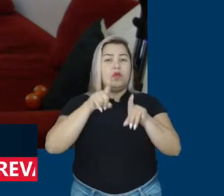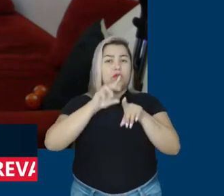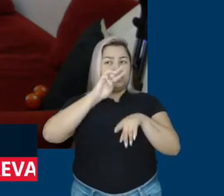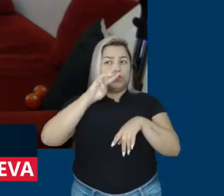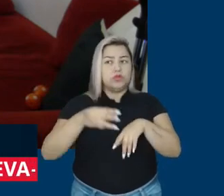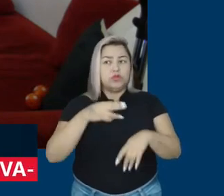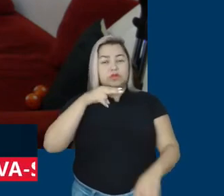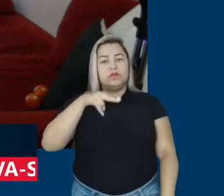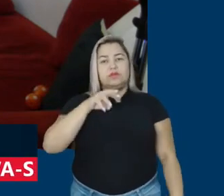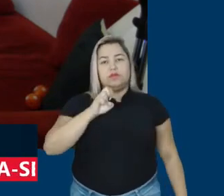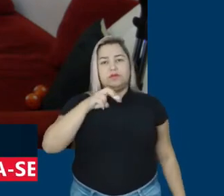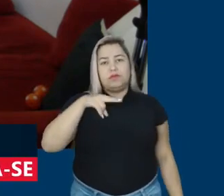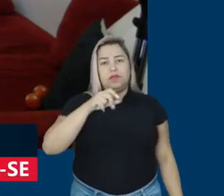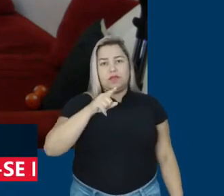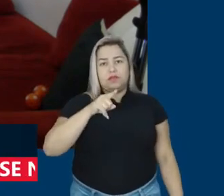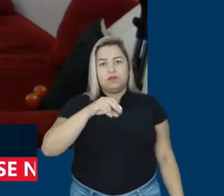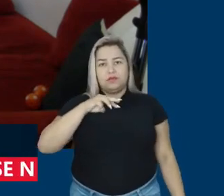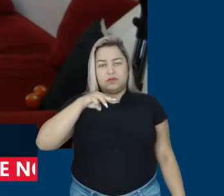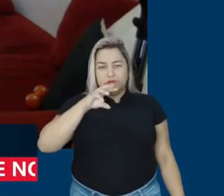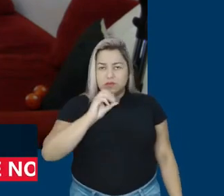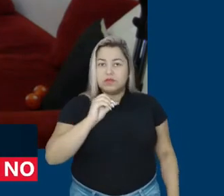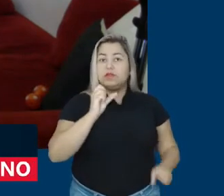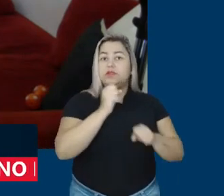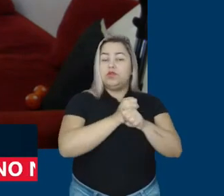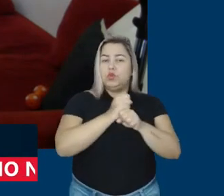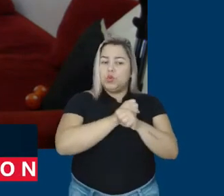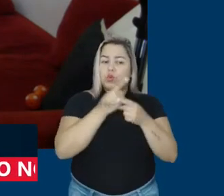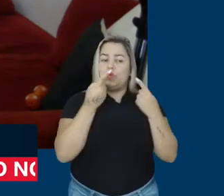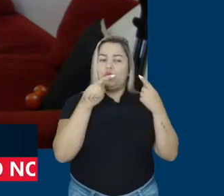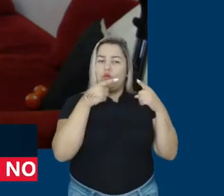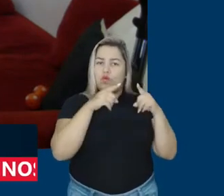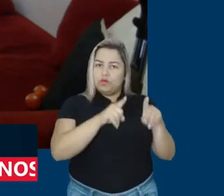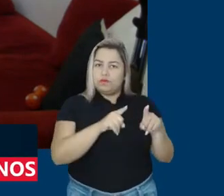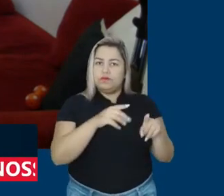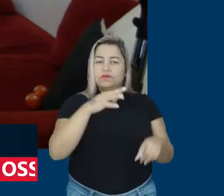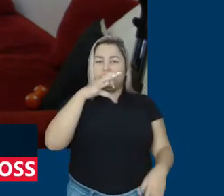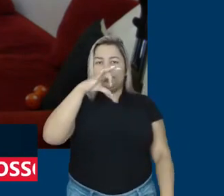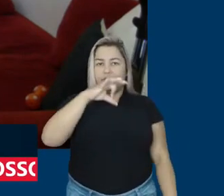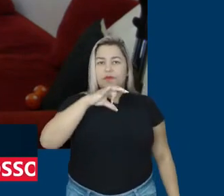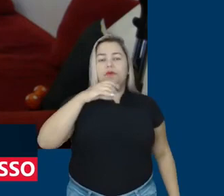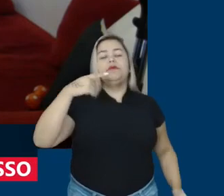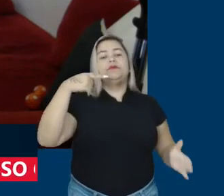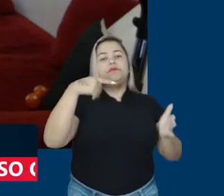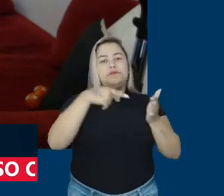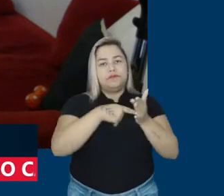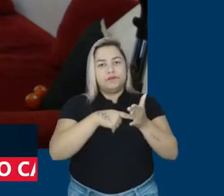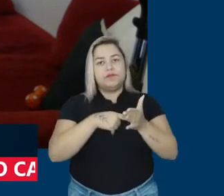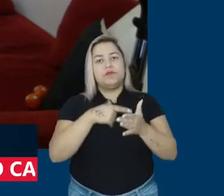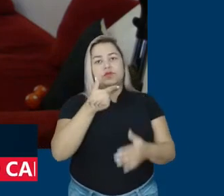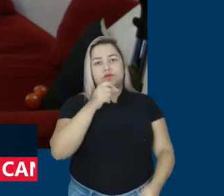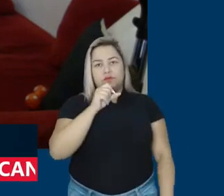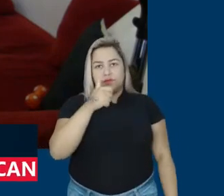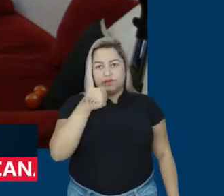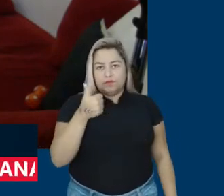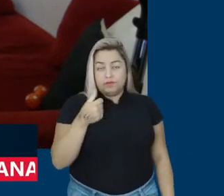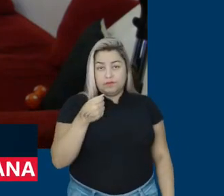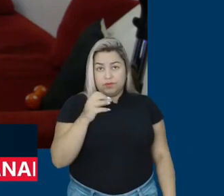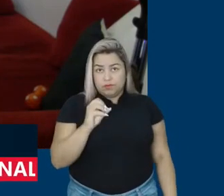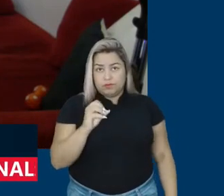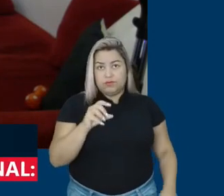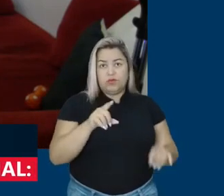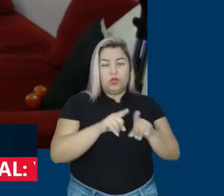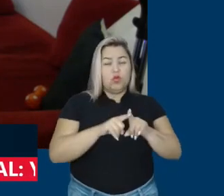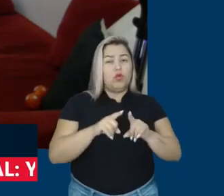neonazismo na internet naquele ano, contra 9 mil denúncias em 2020. O presidente da